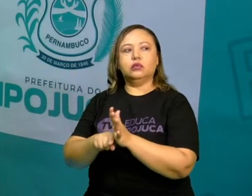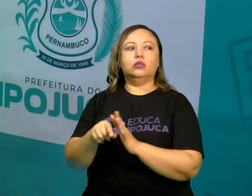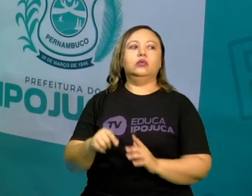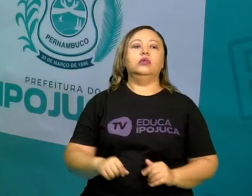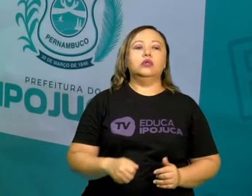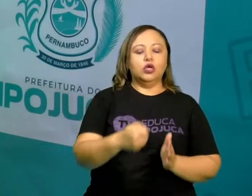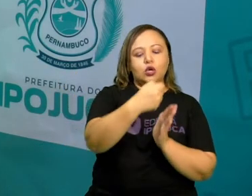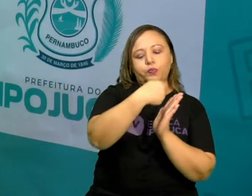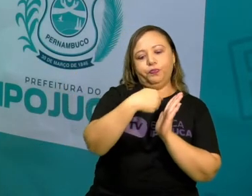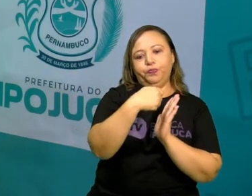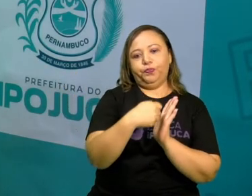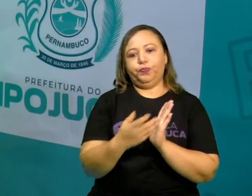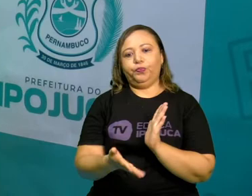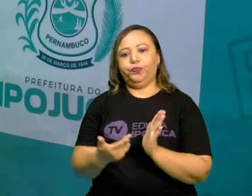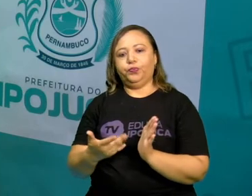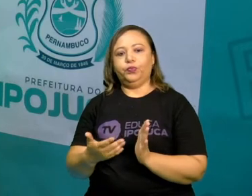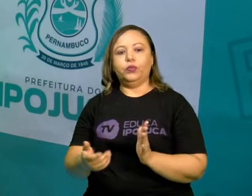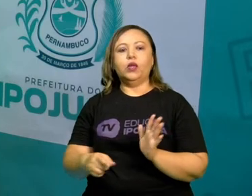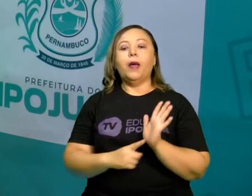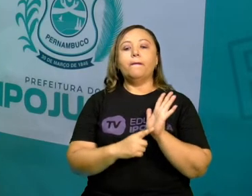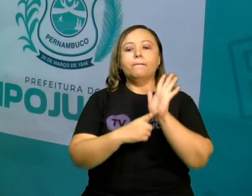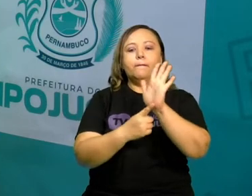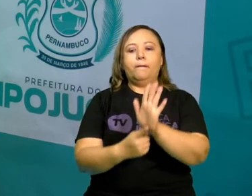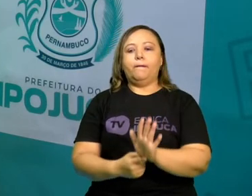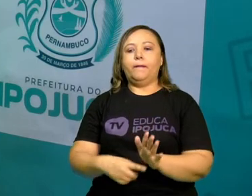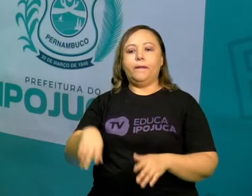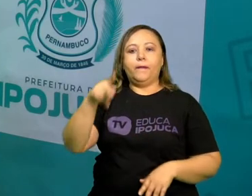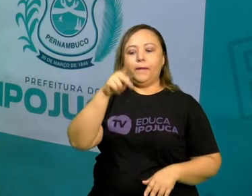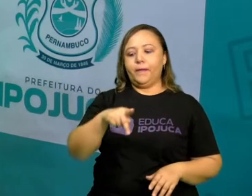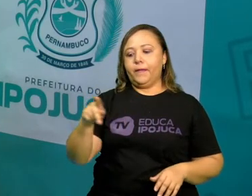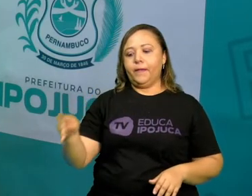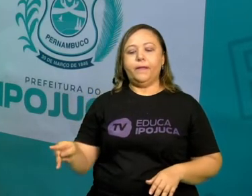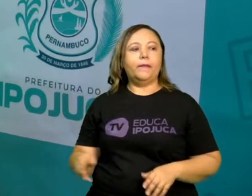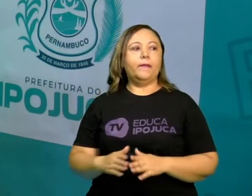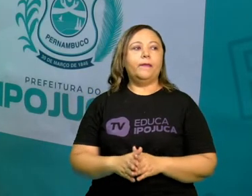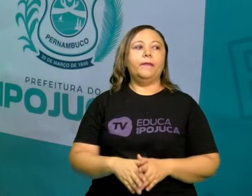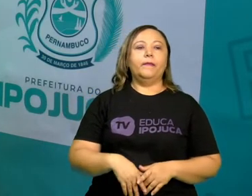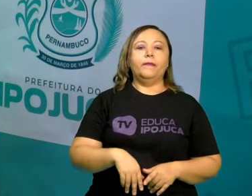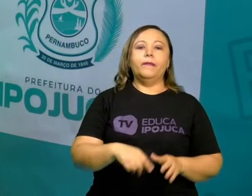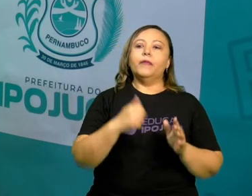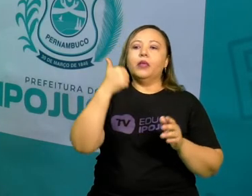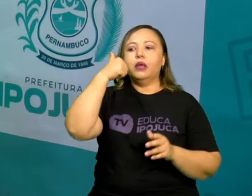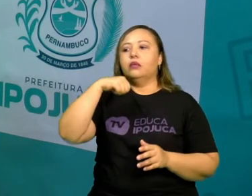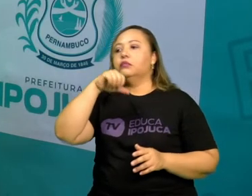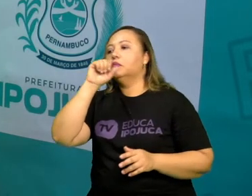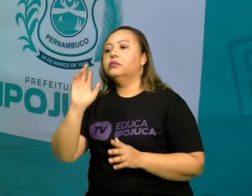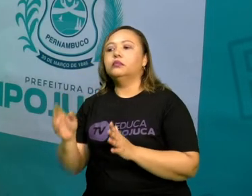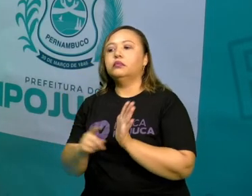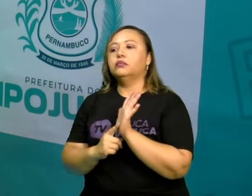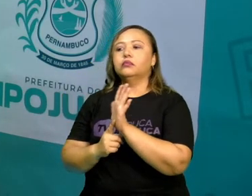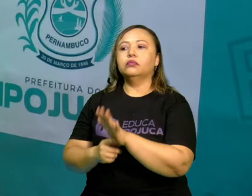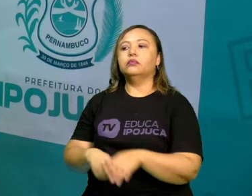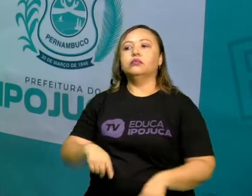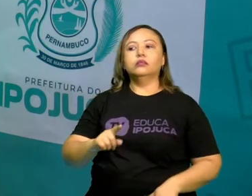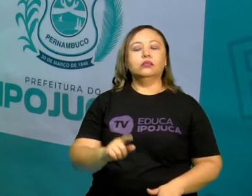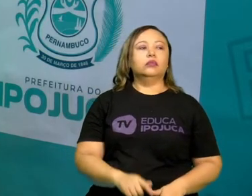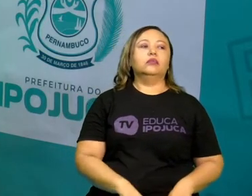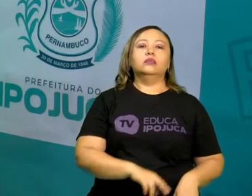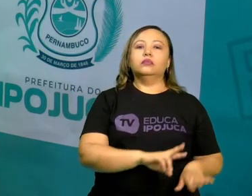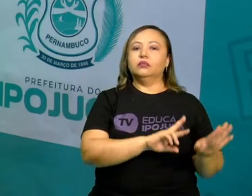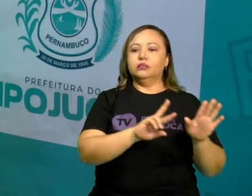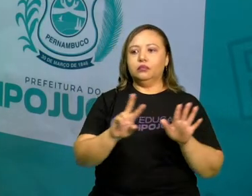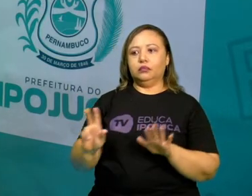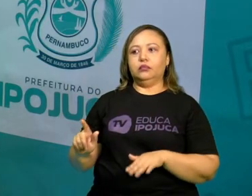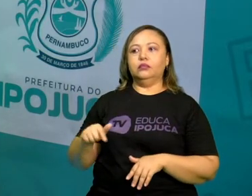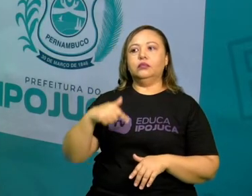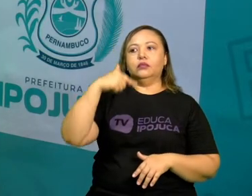direitinho. Coloca no caderno. Mostra para a sua professora na escola. Mostra para a sua mamãe, tá? Que na próxima semana